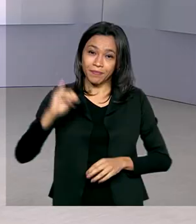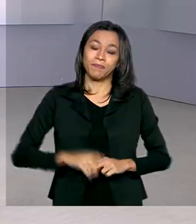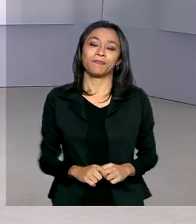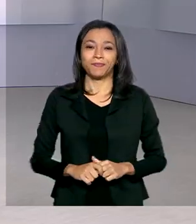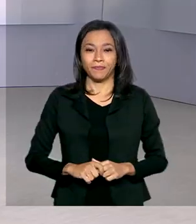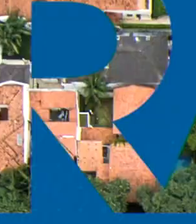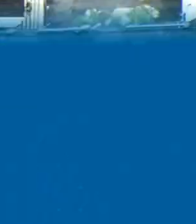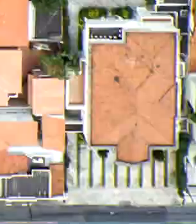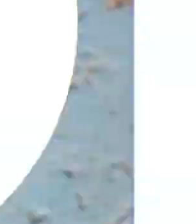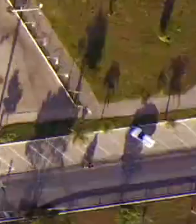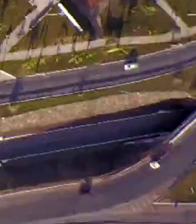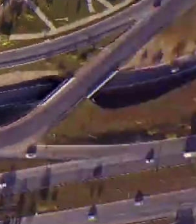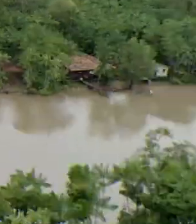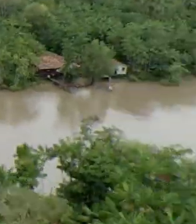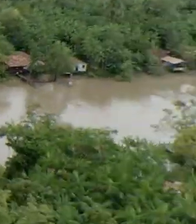lá!